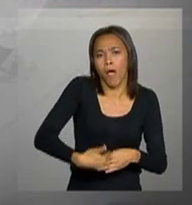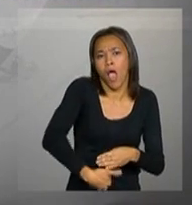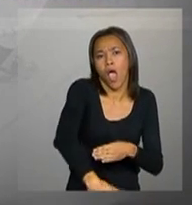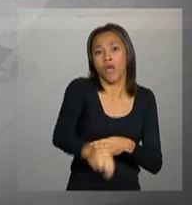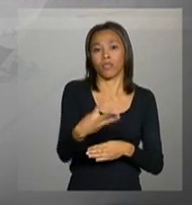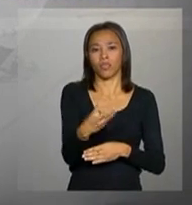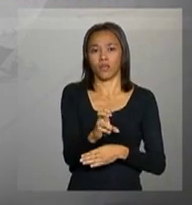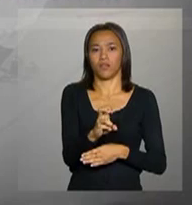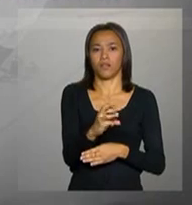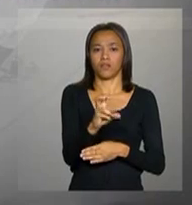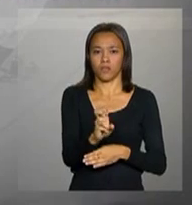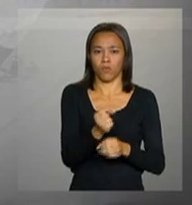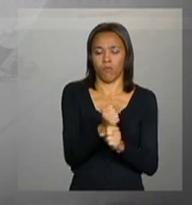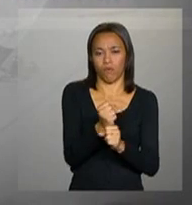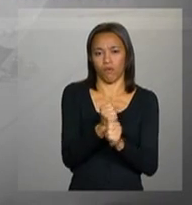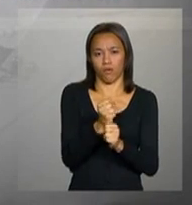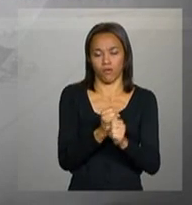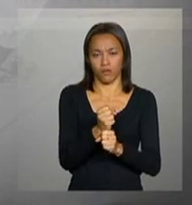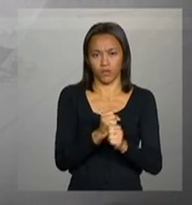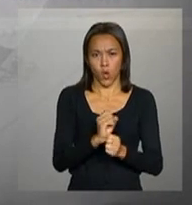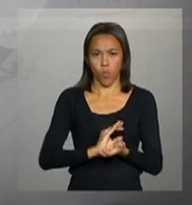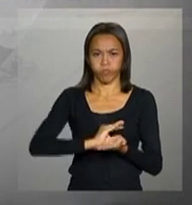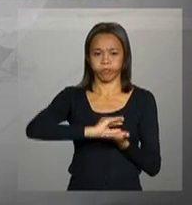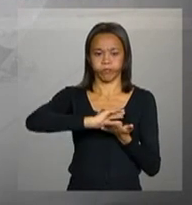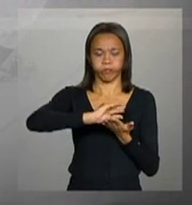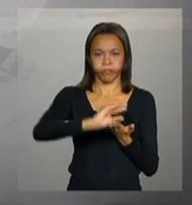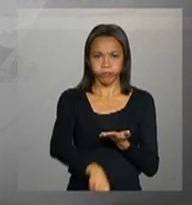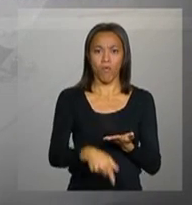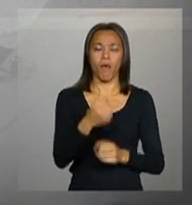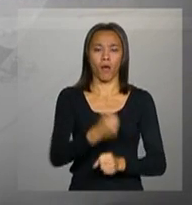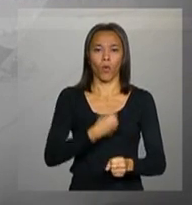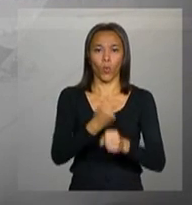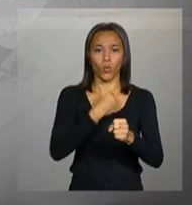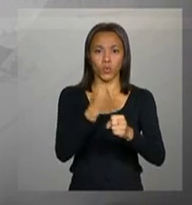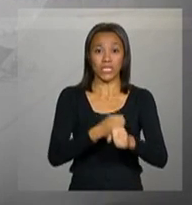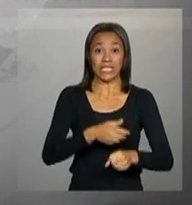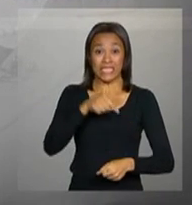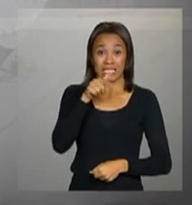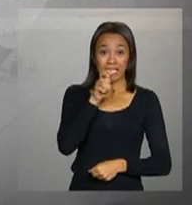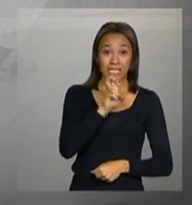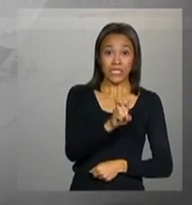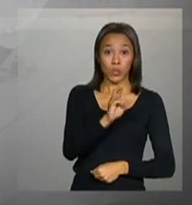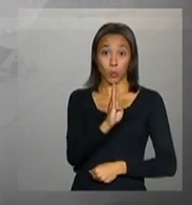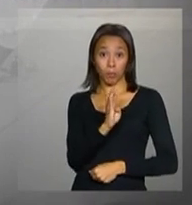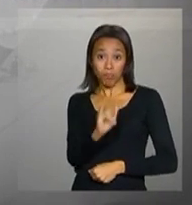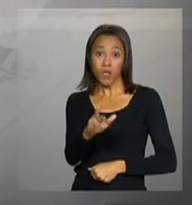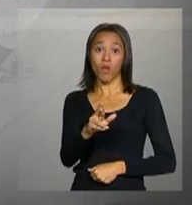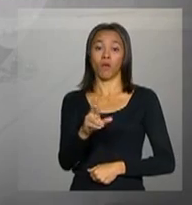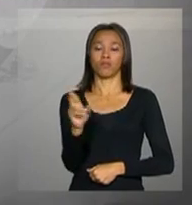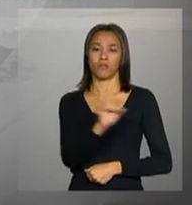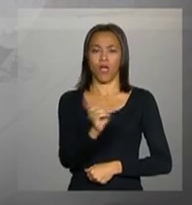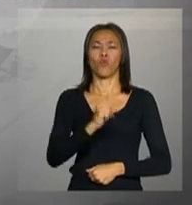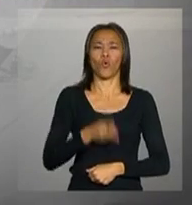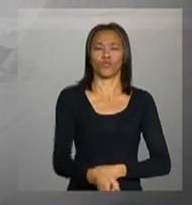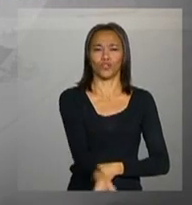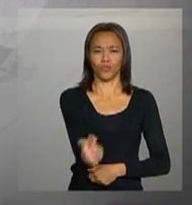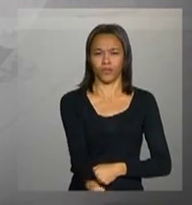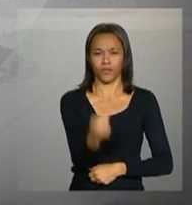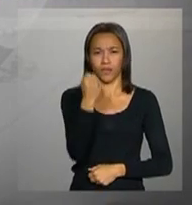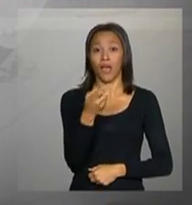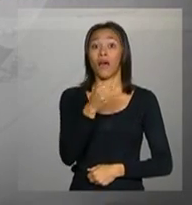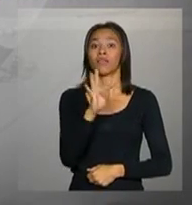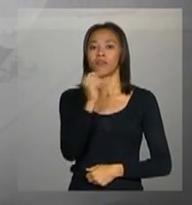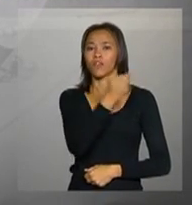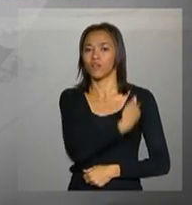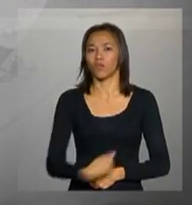período de 35 anos. O investimento na construção foi de 5 bilhões de reais. Continue na NBR,